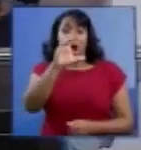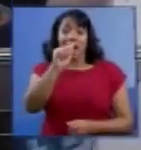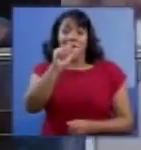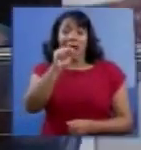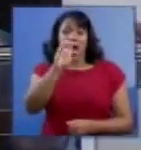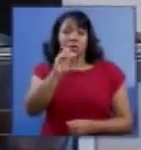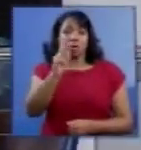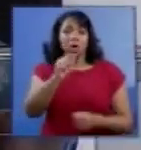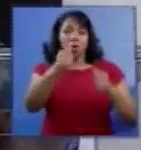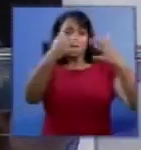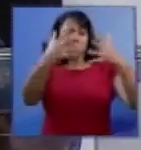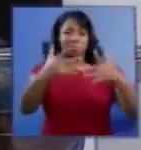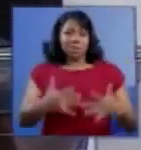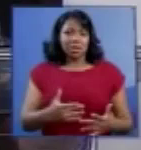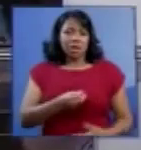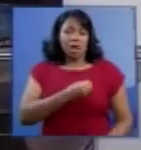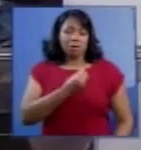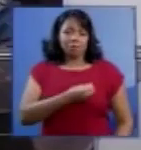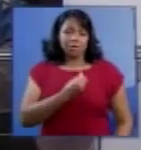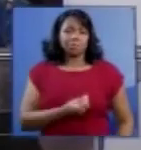Poderia passar o outro, por favor.